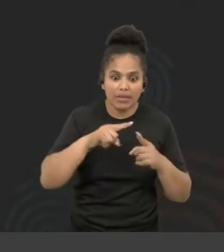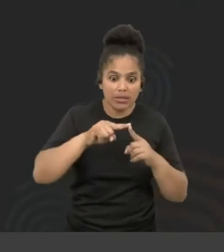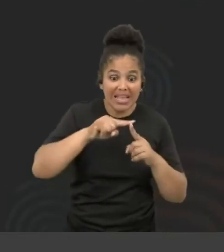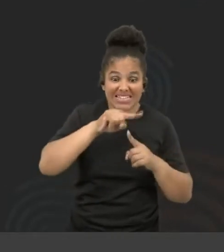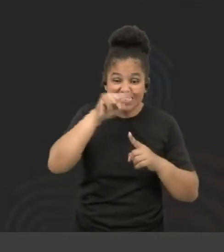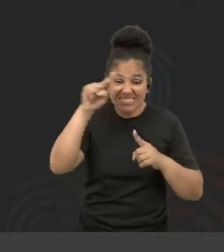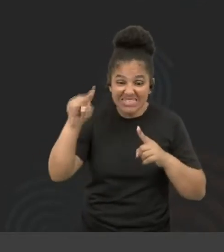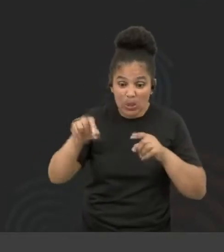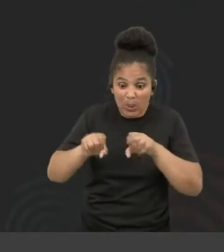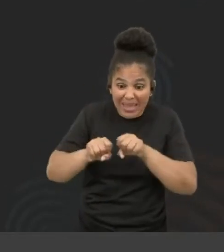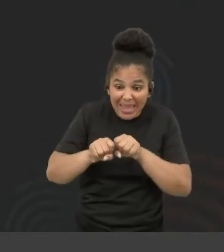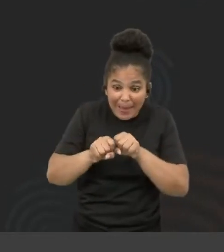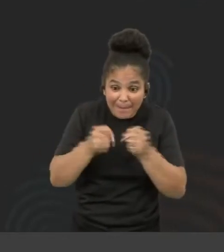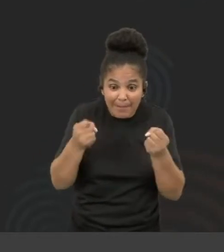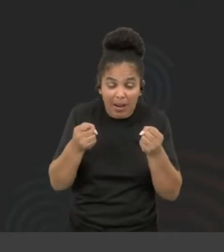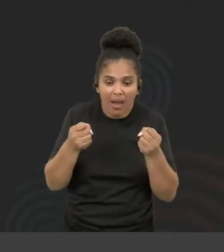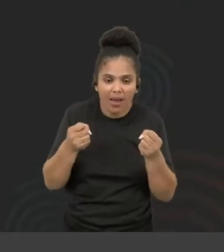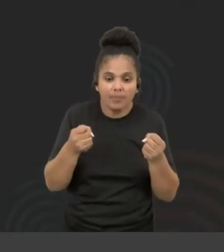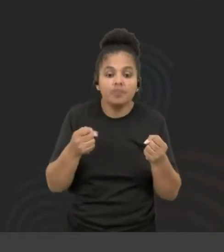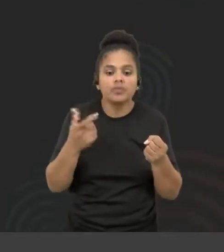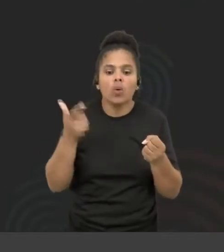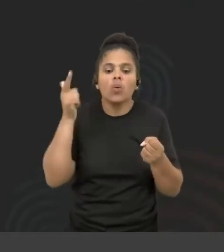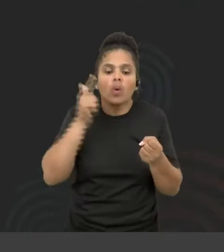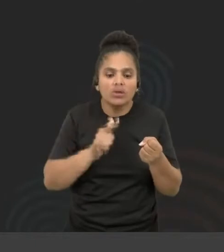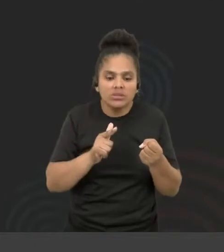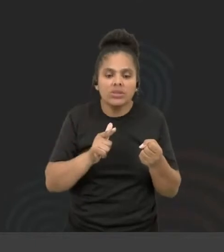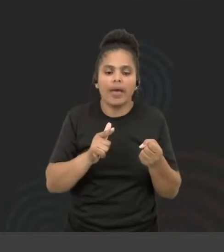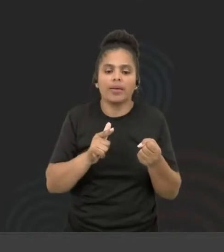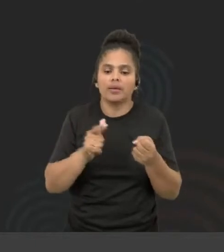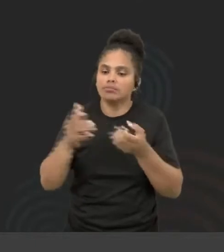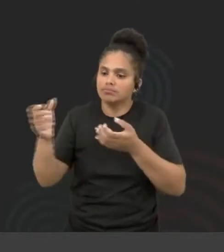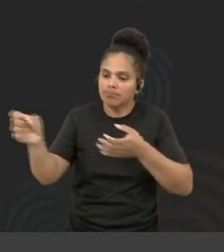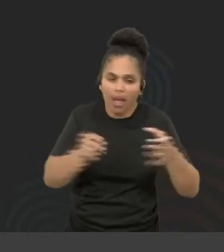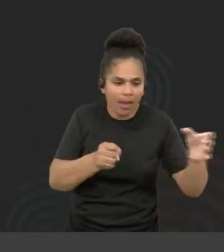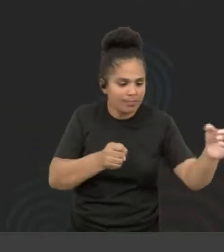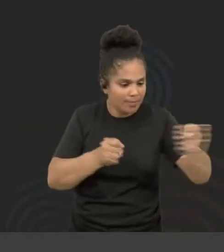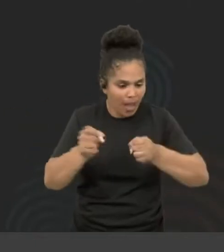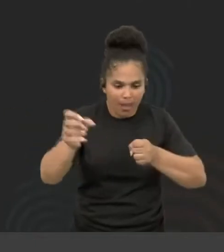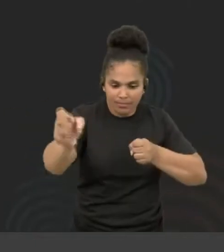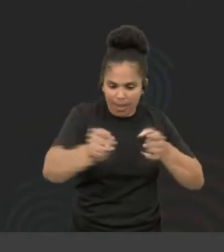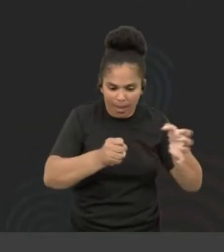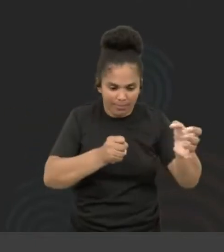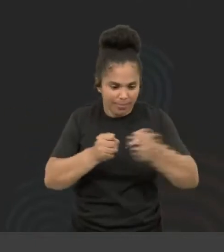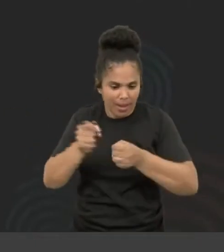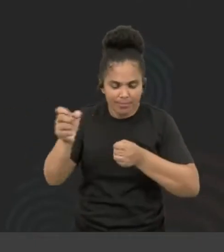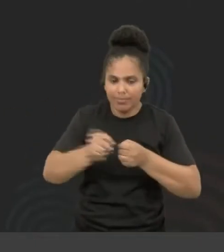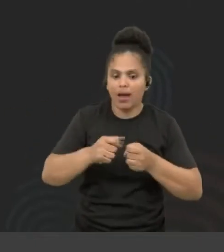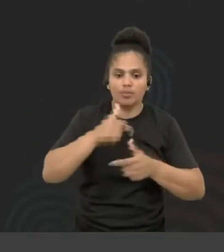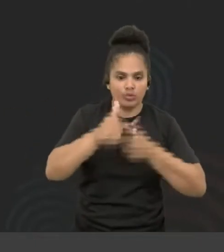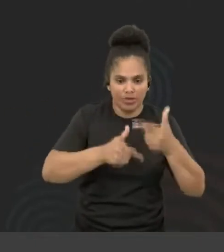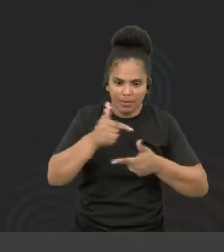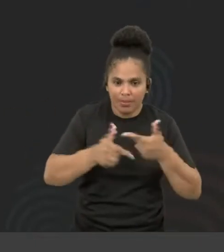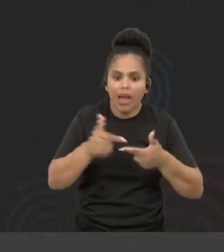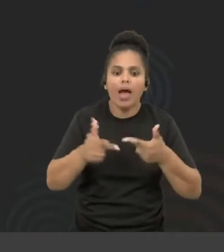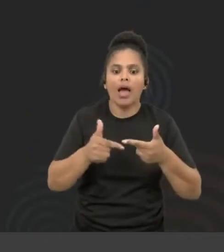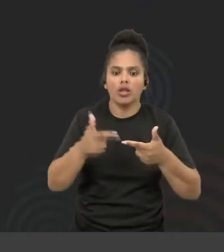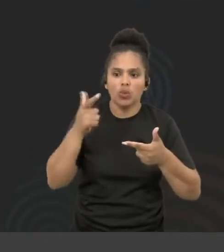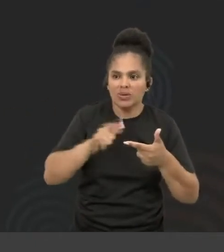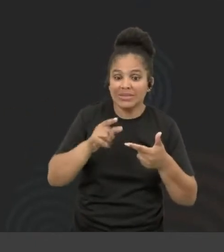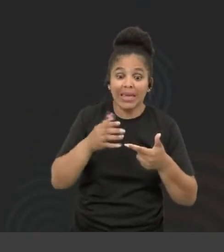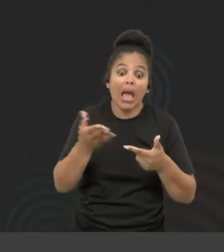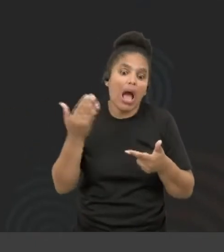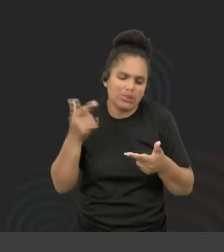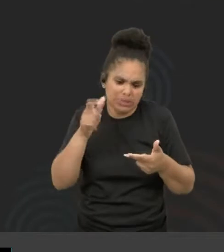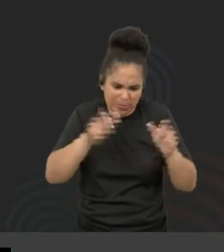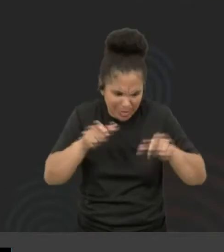invisibilidade. Vou conseguir. Traz as pessoas para o mercado de trabalho. Traz esses usuários que antes eram excluídos. Traz ele para